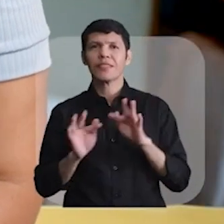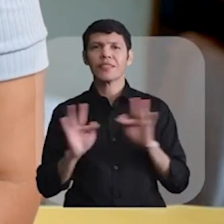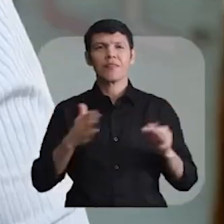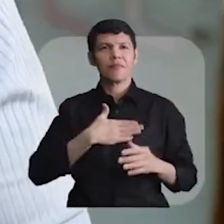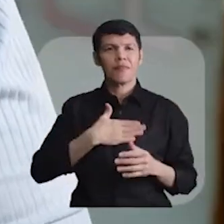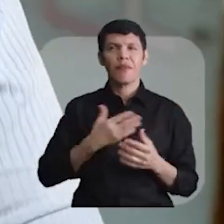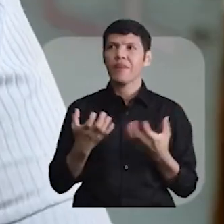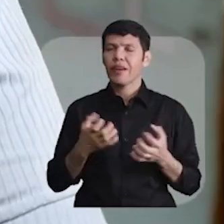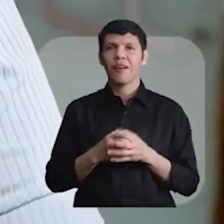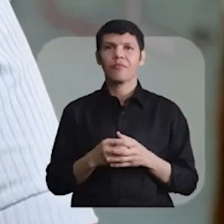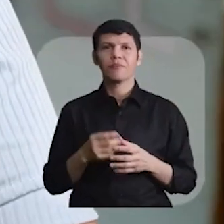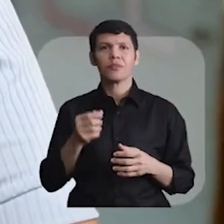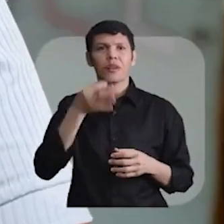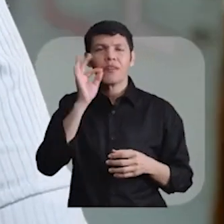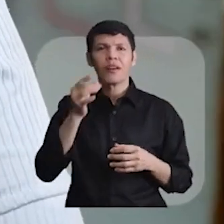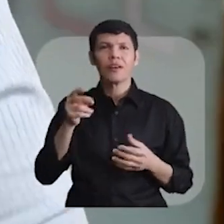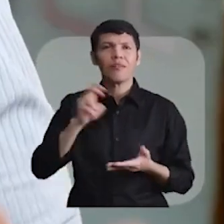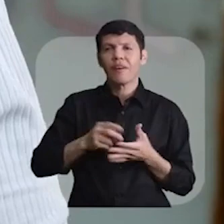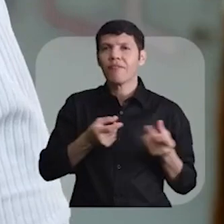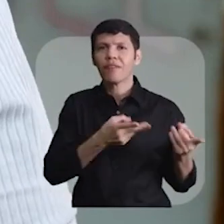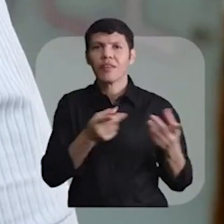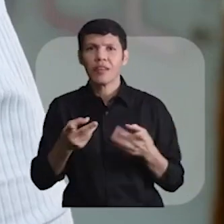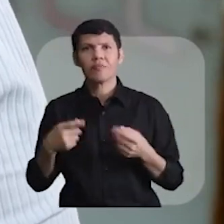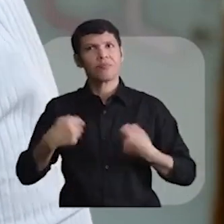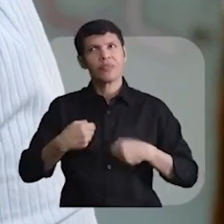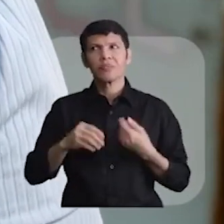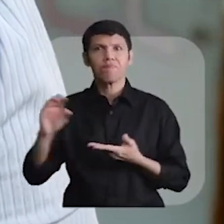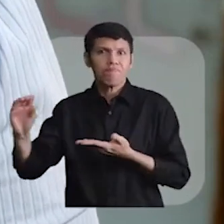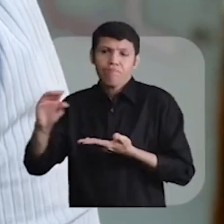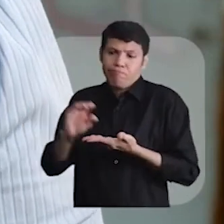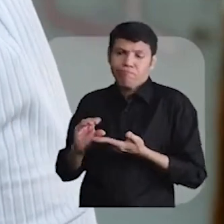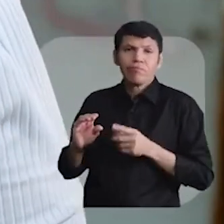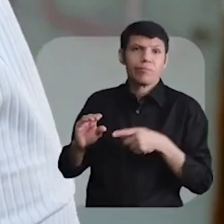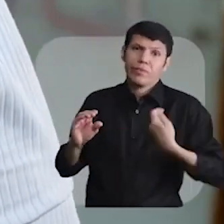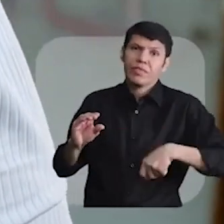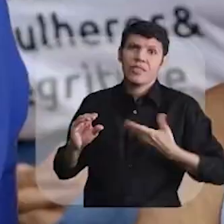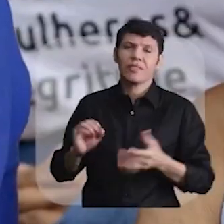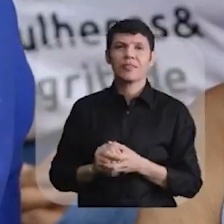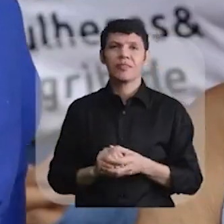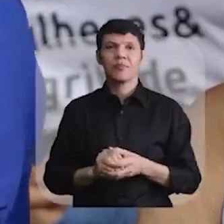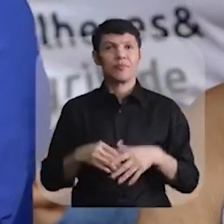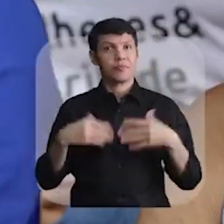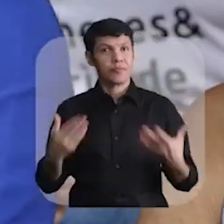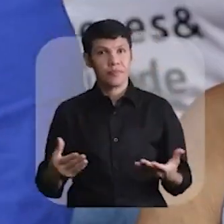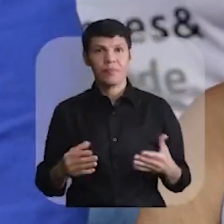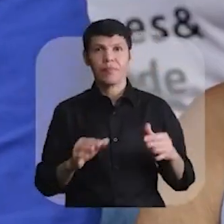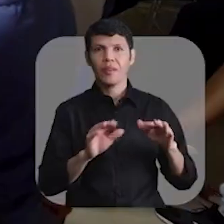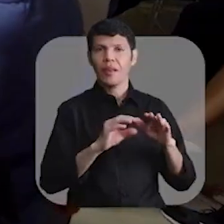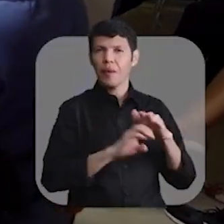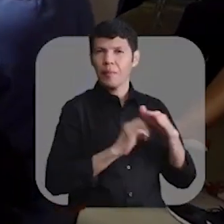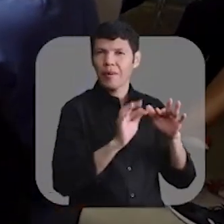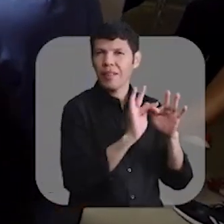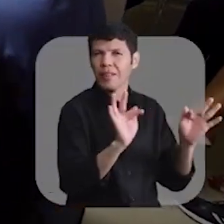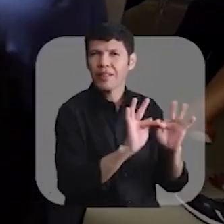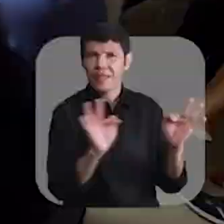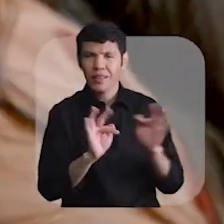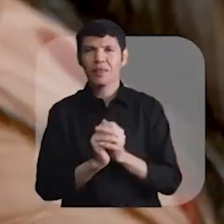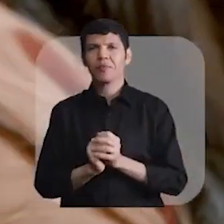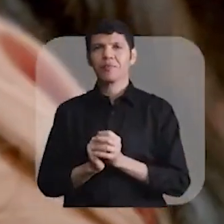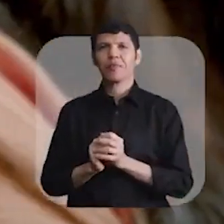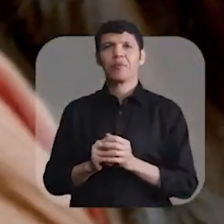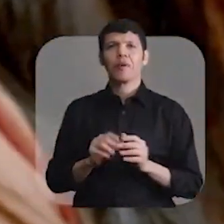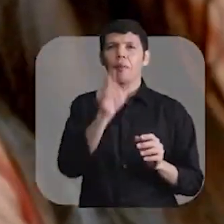negócio. Para montar o meu café, preciso de financiamento, né? Portanto, comigo, com empresa, com